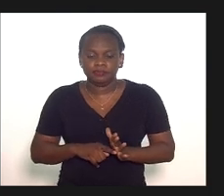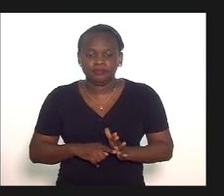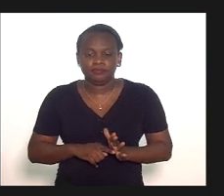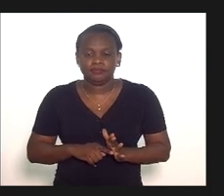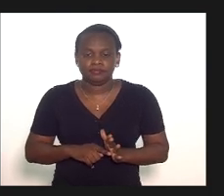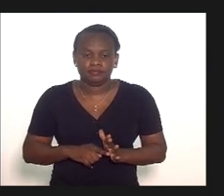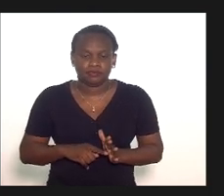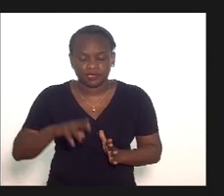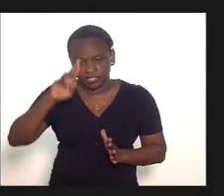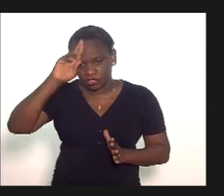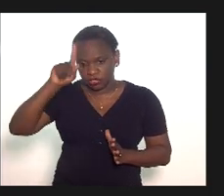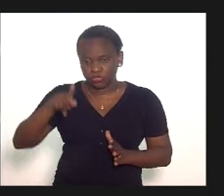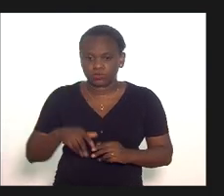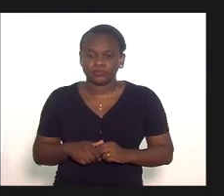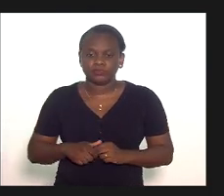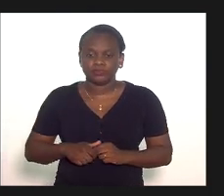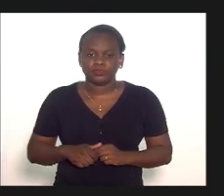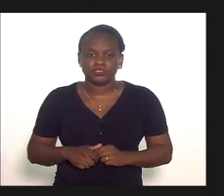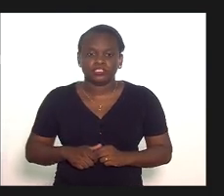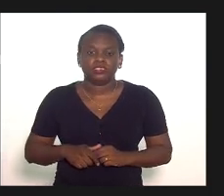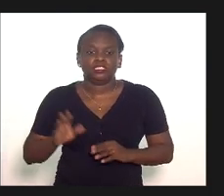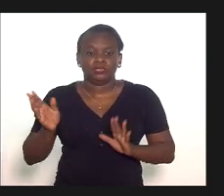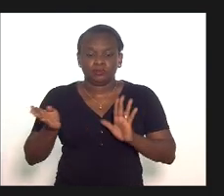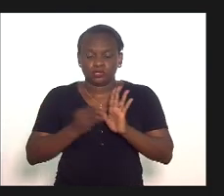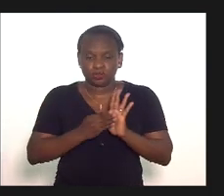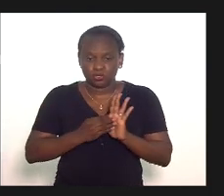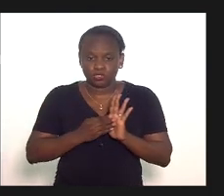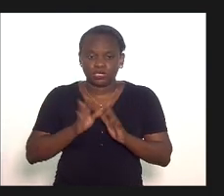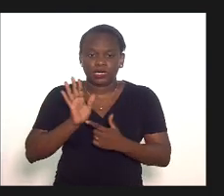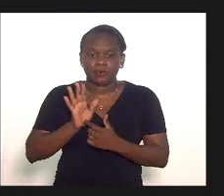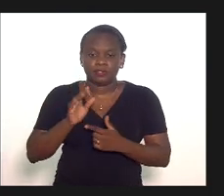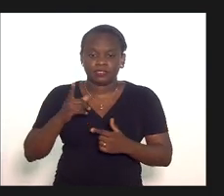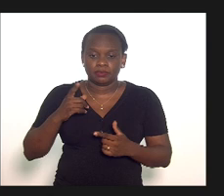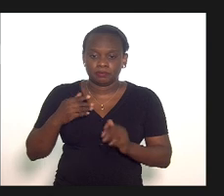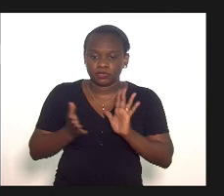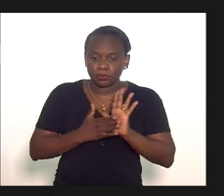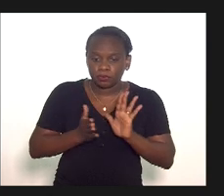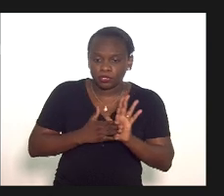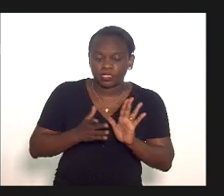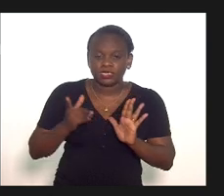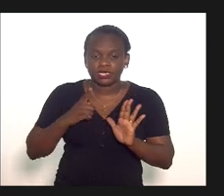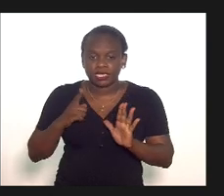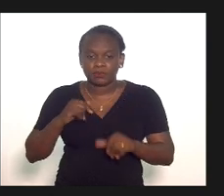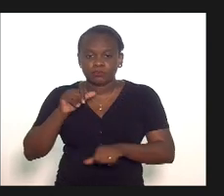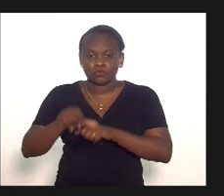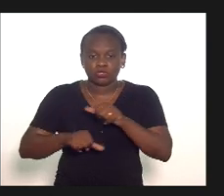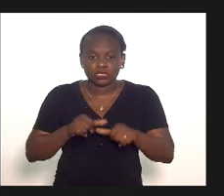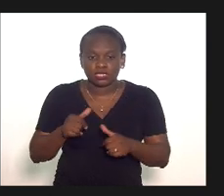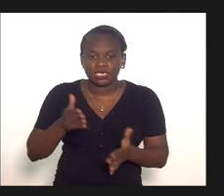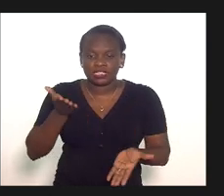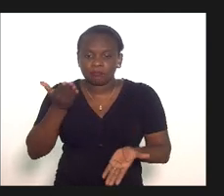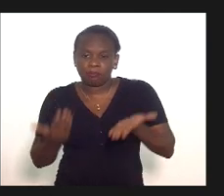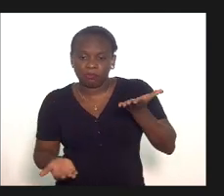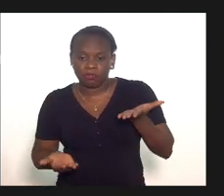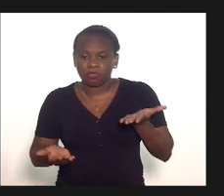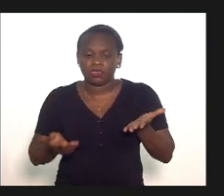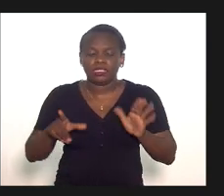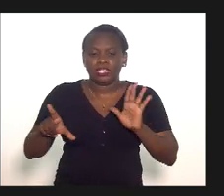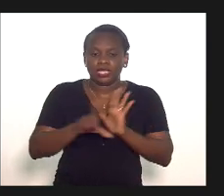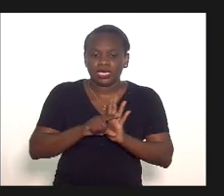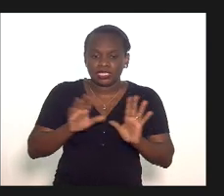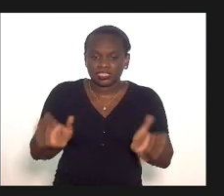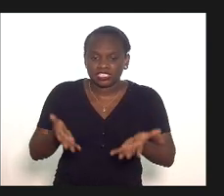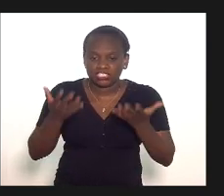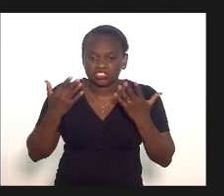nos equivocando onde nós escrevemos a presente proposição visa corrigir o desequilíbrio na lei de